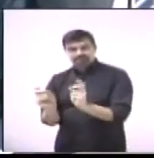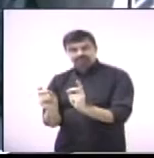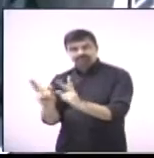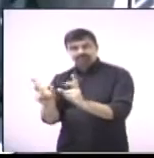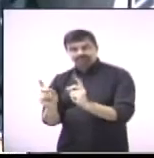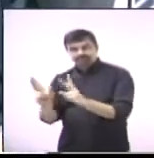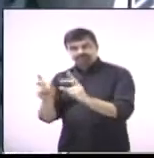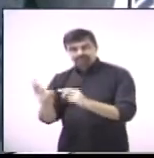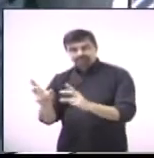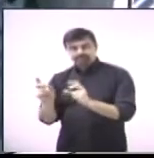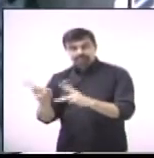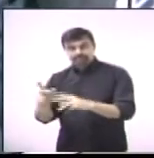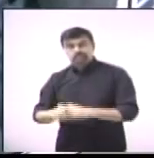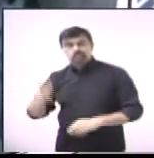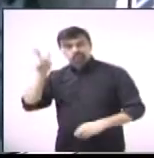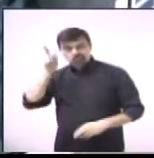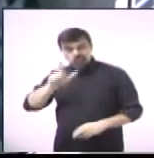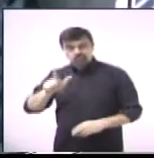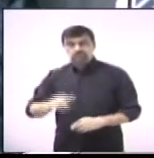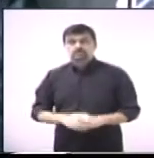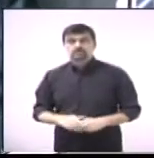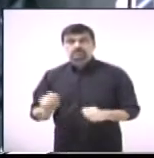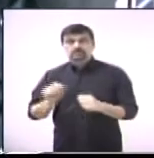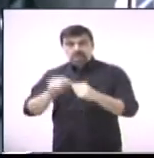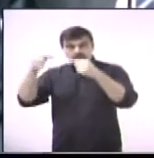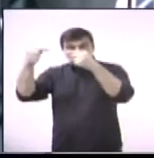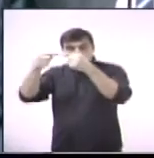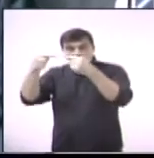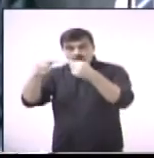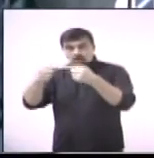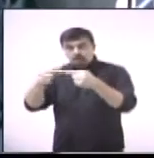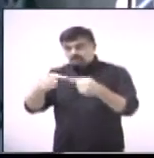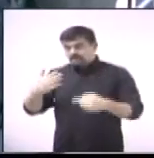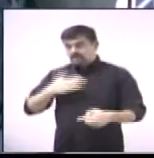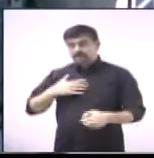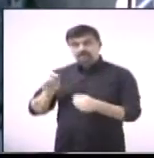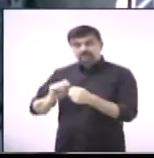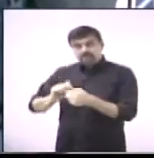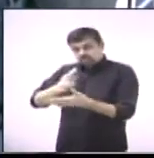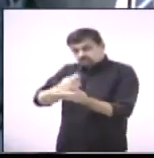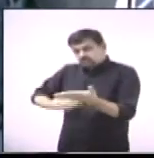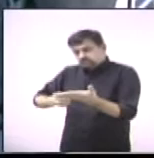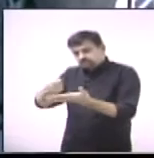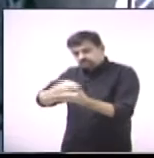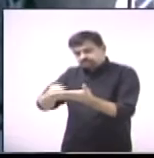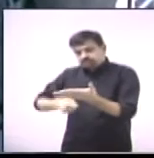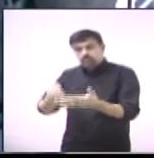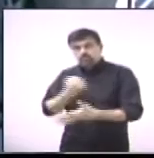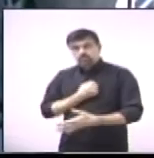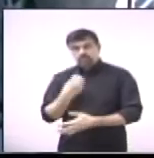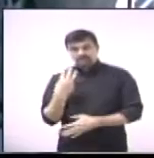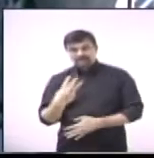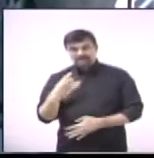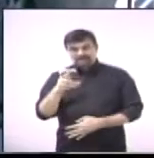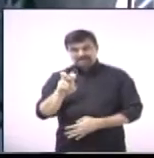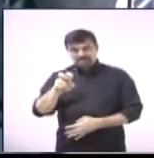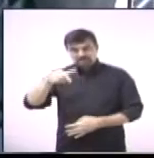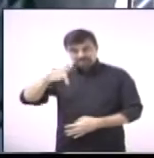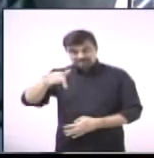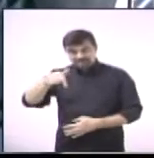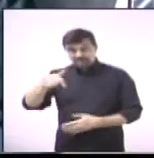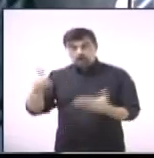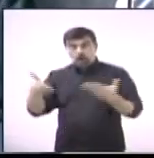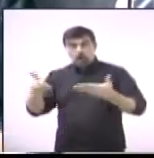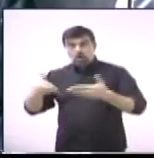do tráfico. E isso veio de encontro, presidente, com a minha indicação, número 357 de hoje,